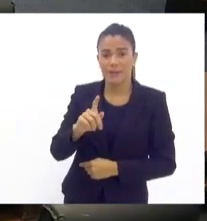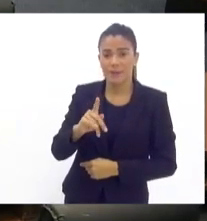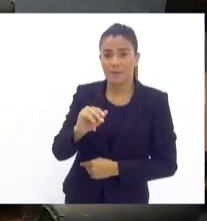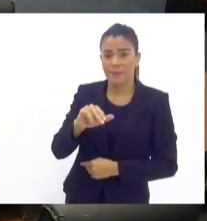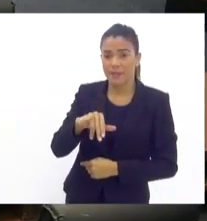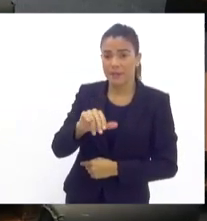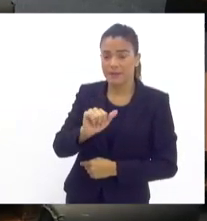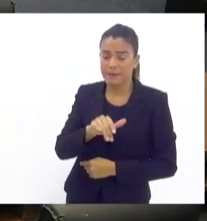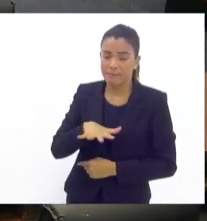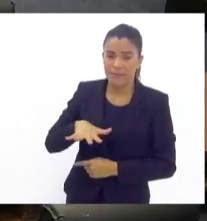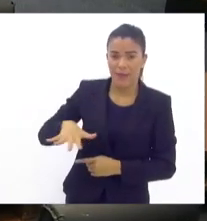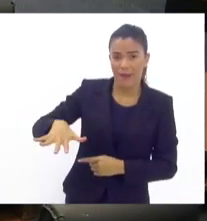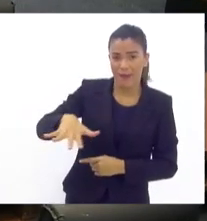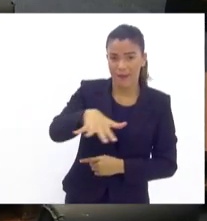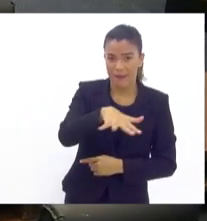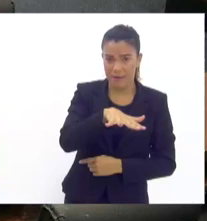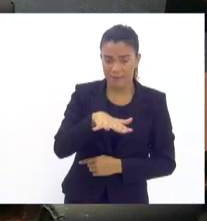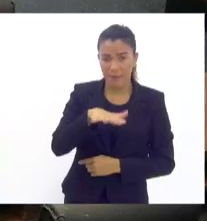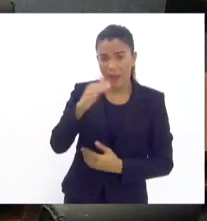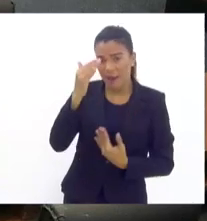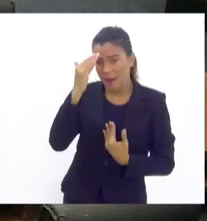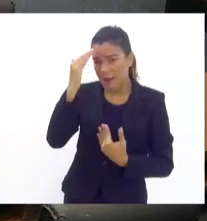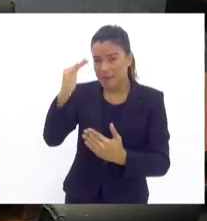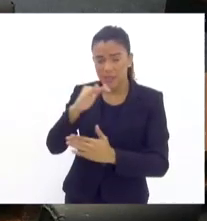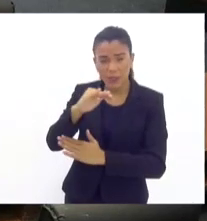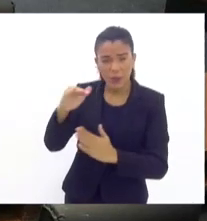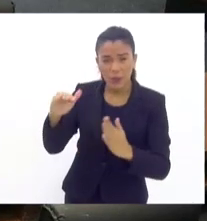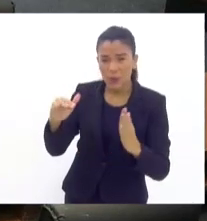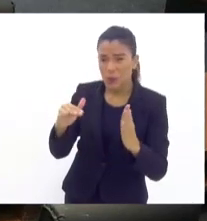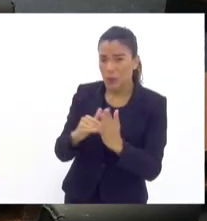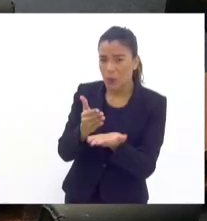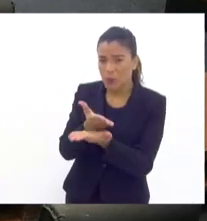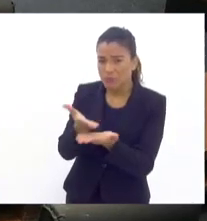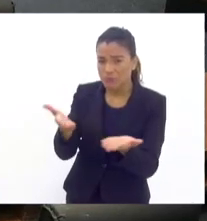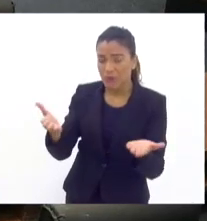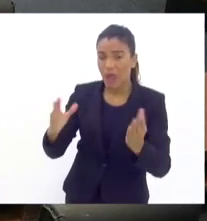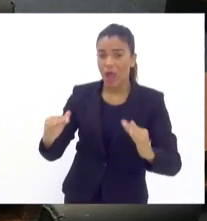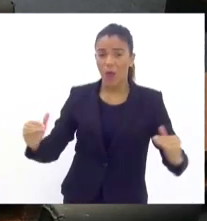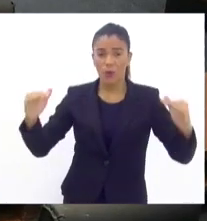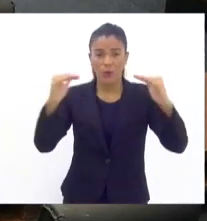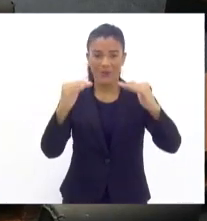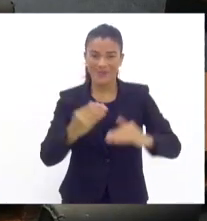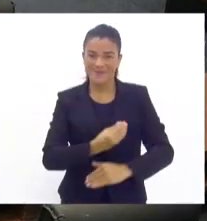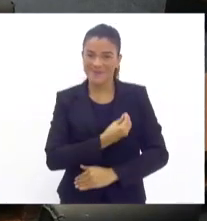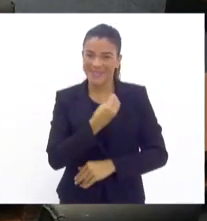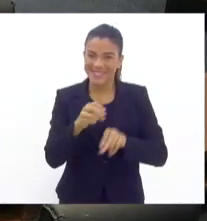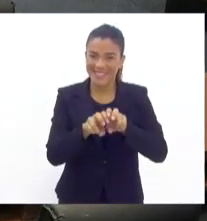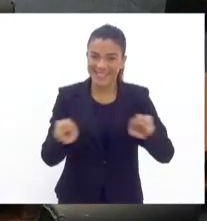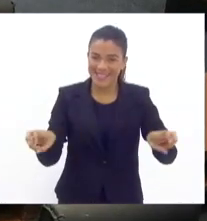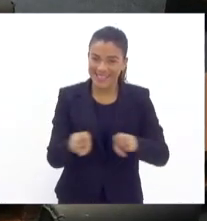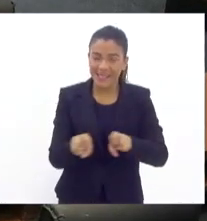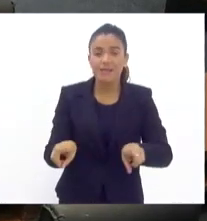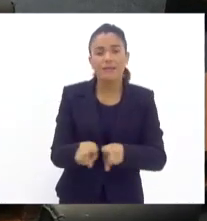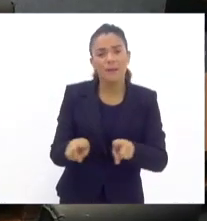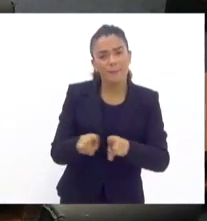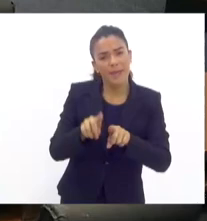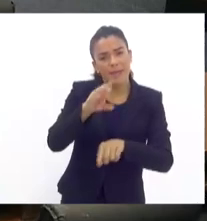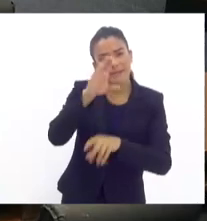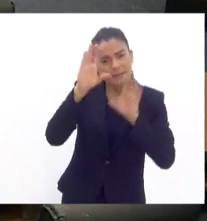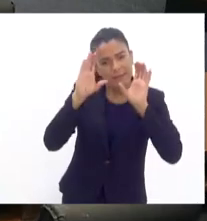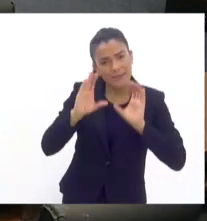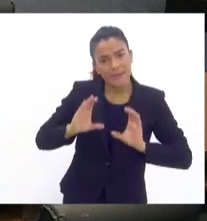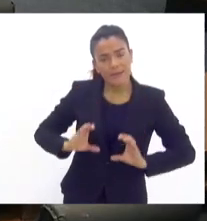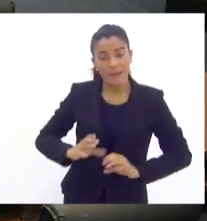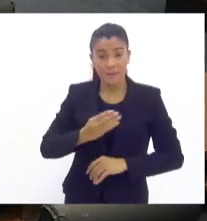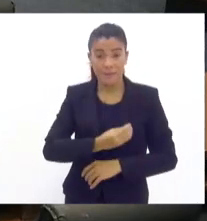Agradeço a todas as autoridades aqui presentes, todos os cidadãos dessa região.